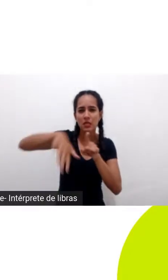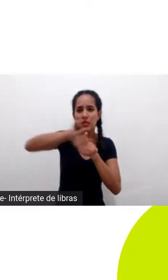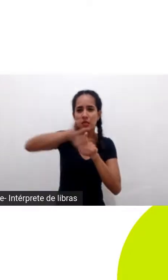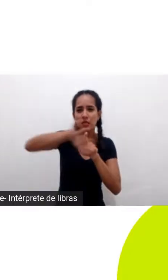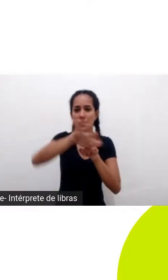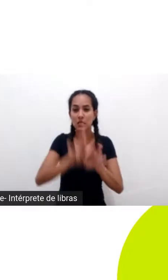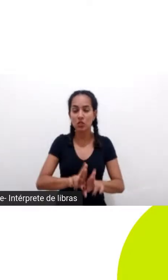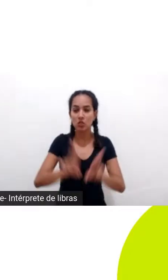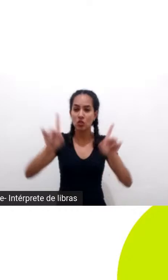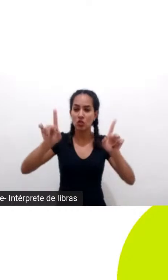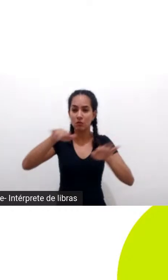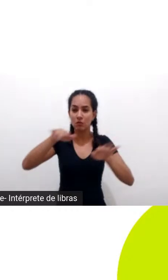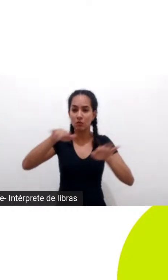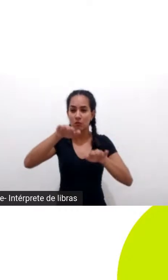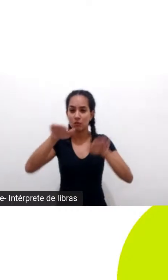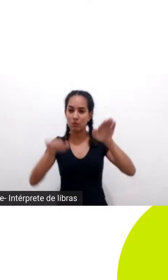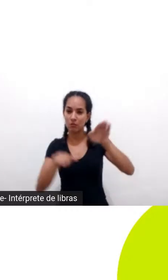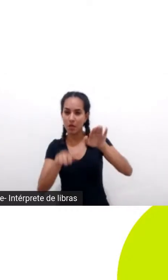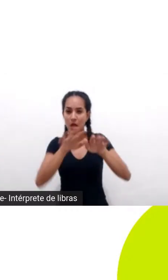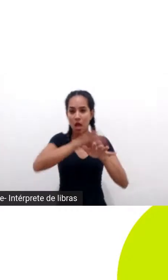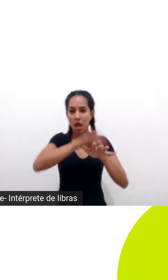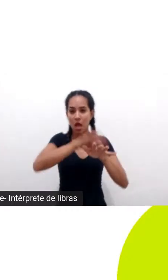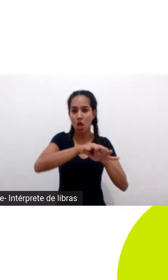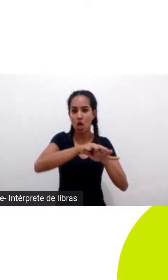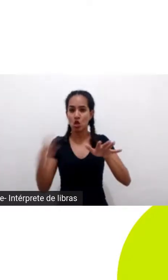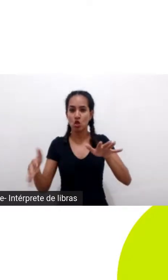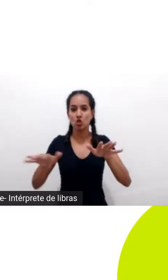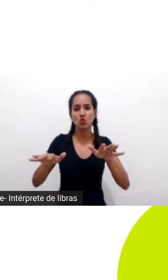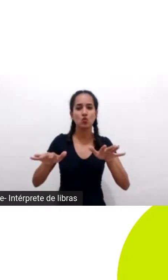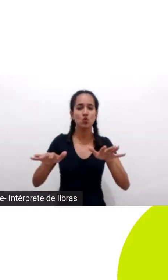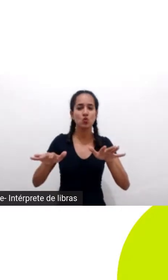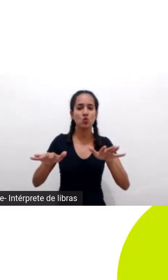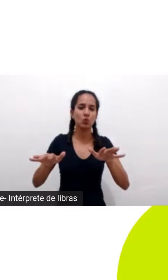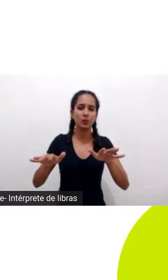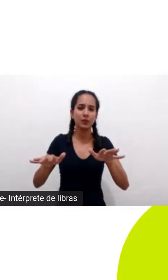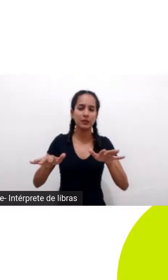está completamente excluída em necessidade de socorro